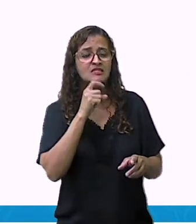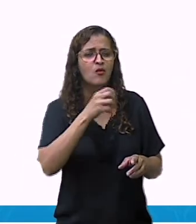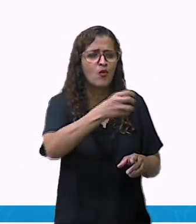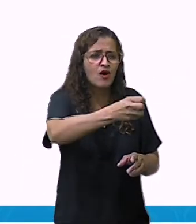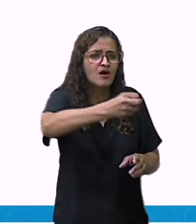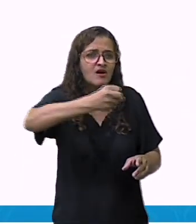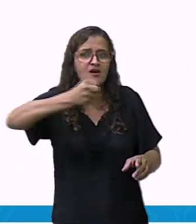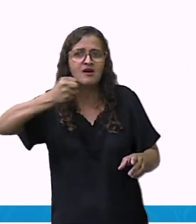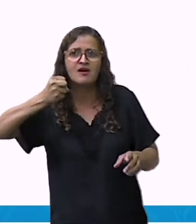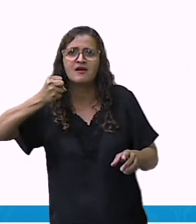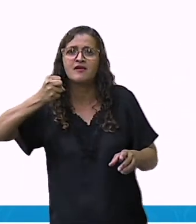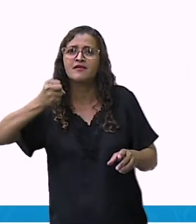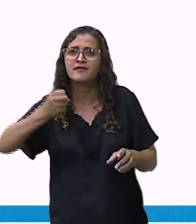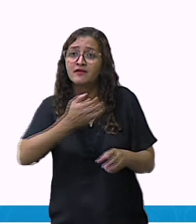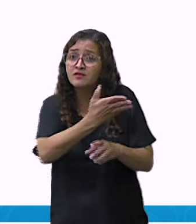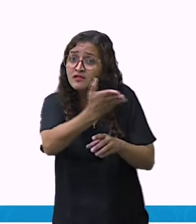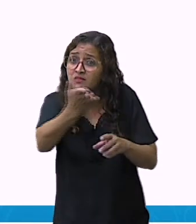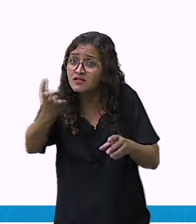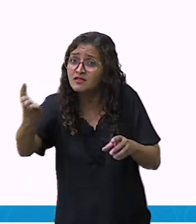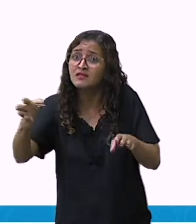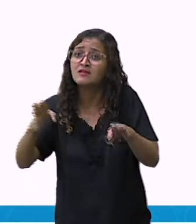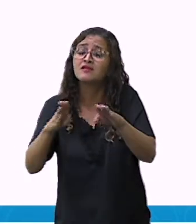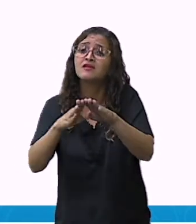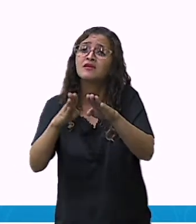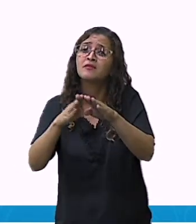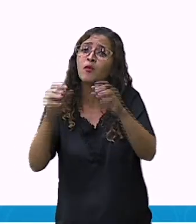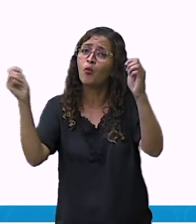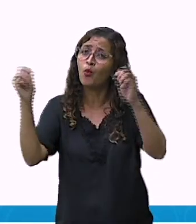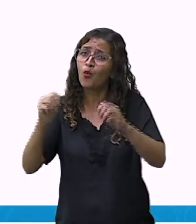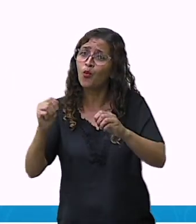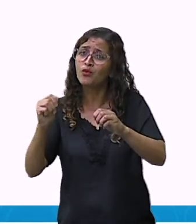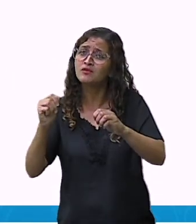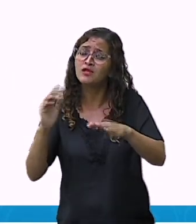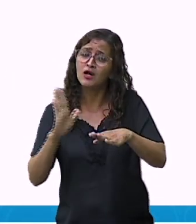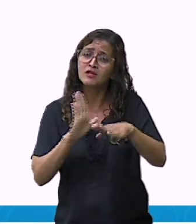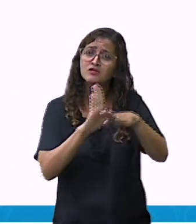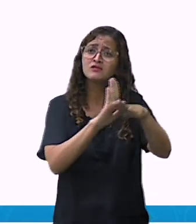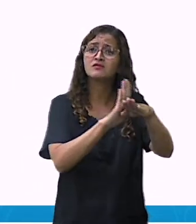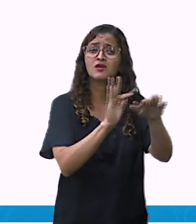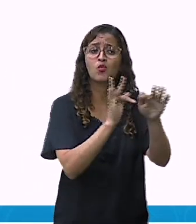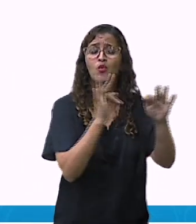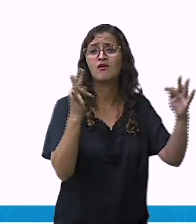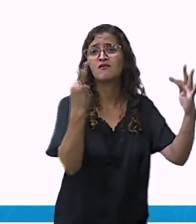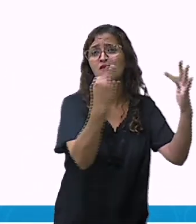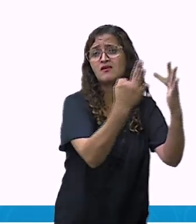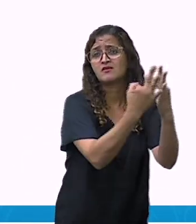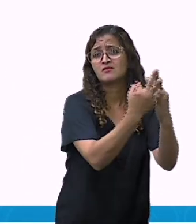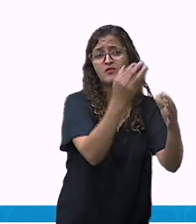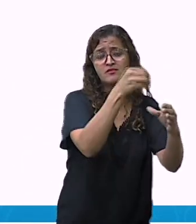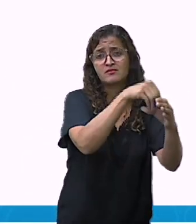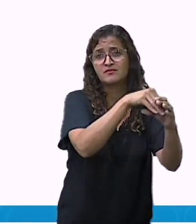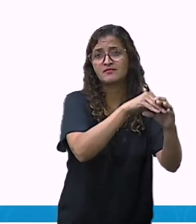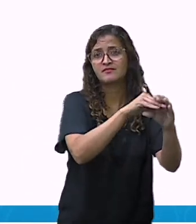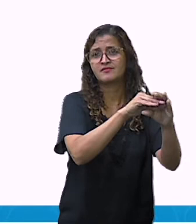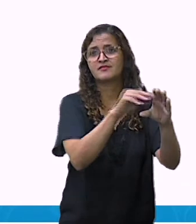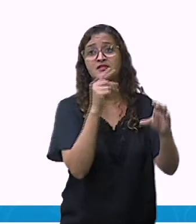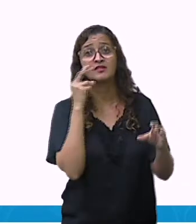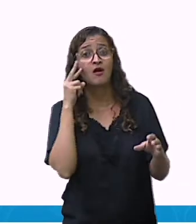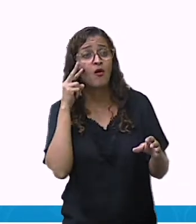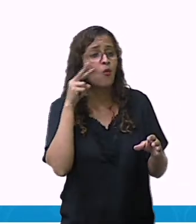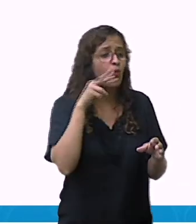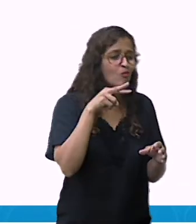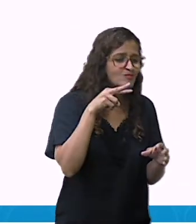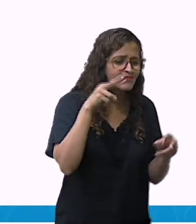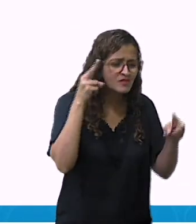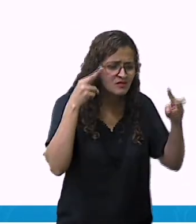já pode ajudar na atividade de casa, na atividade doméstica, fazendo o quê? Uma revisão, dando uma